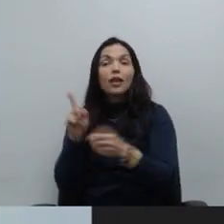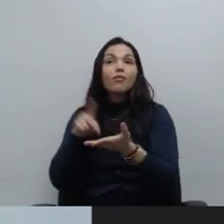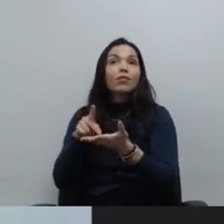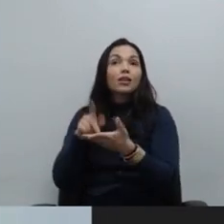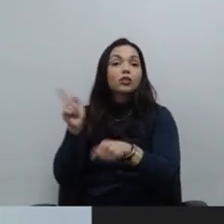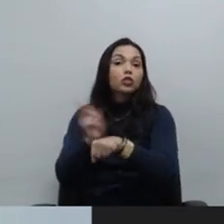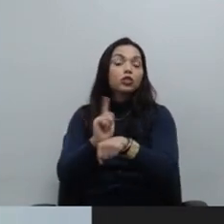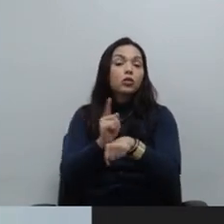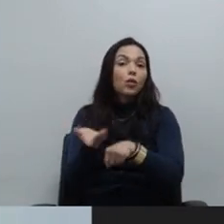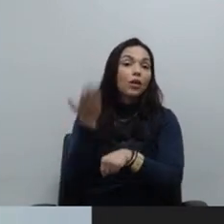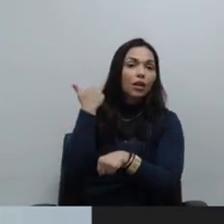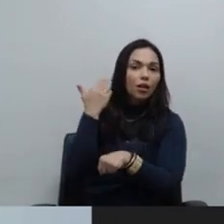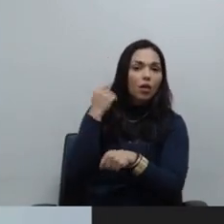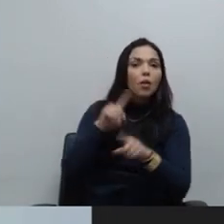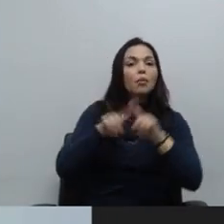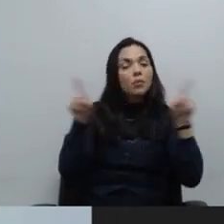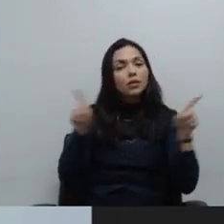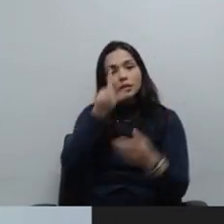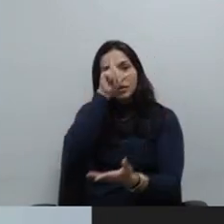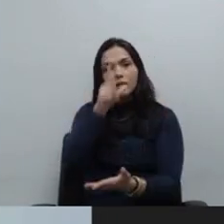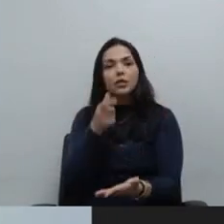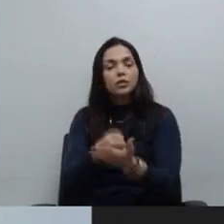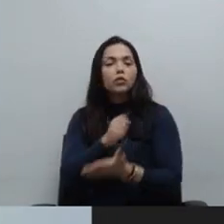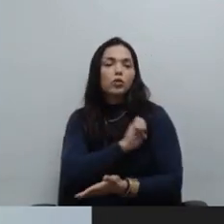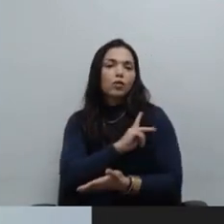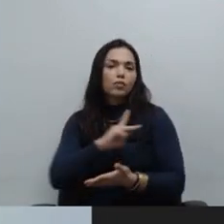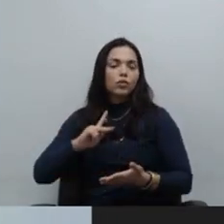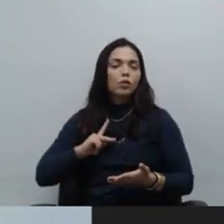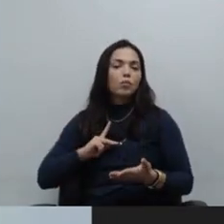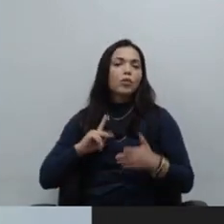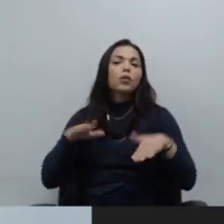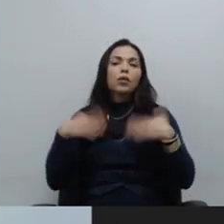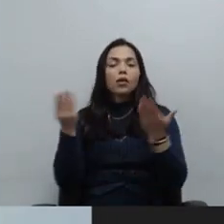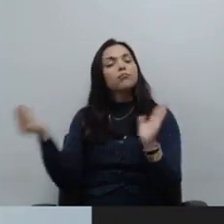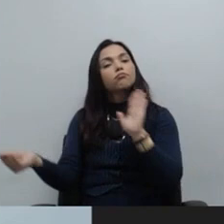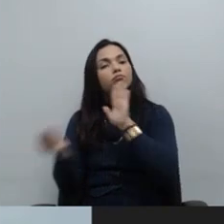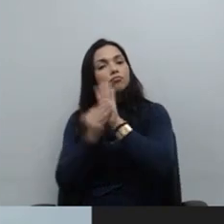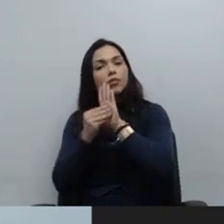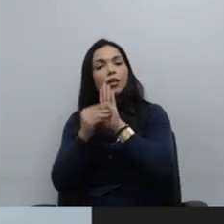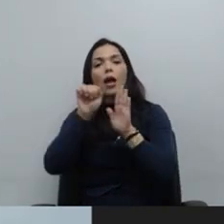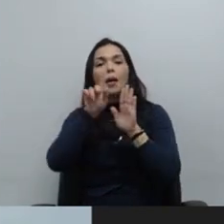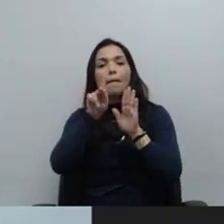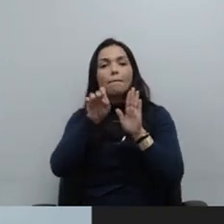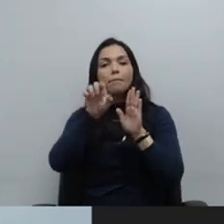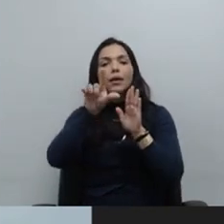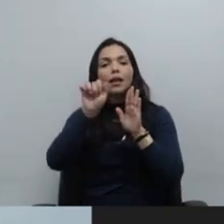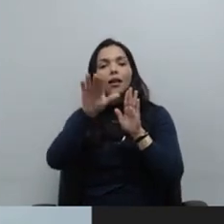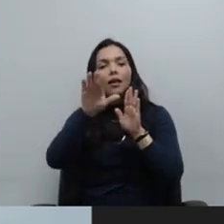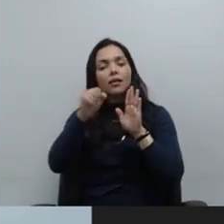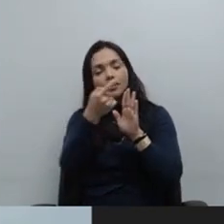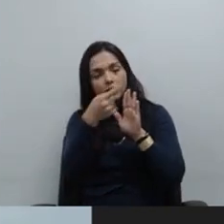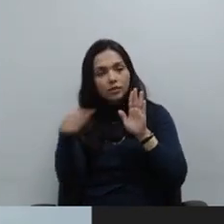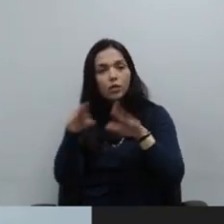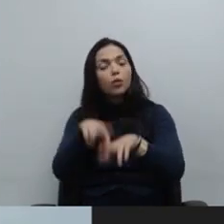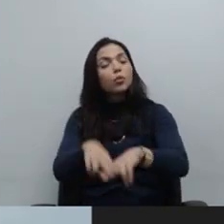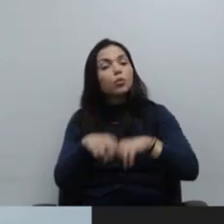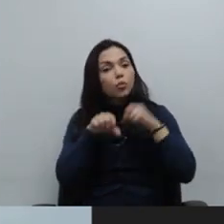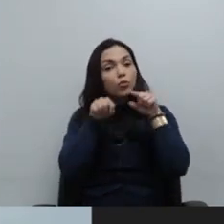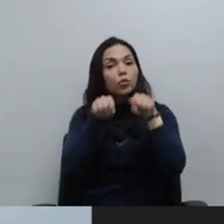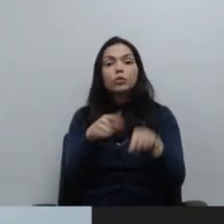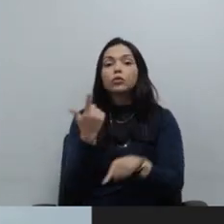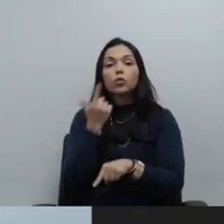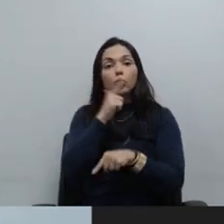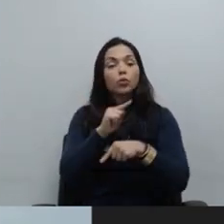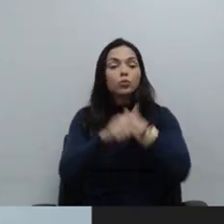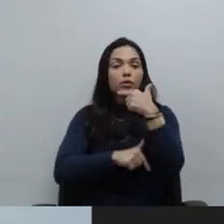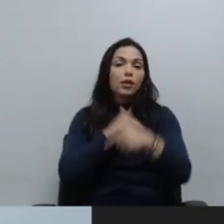Mas é uma decisão da Defensoria Pública que interpôs a apelação e talvez seja esse o